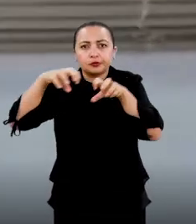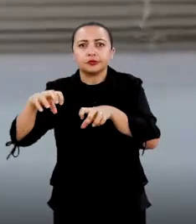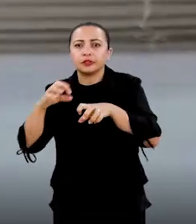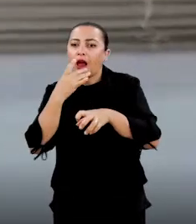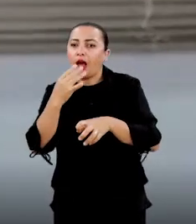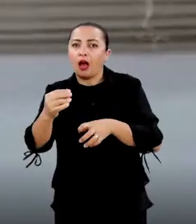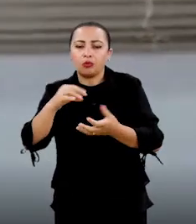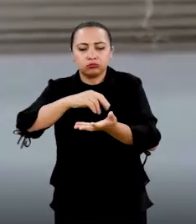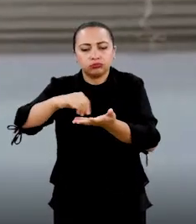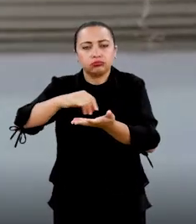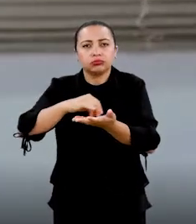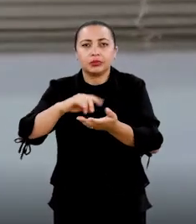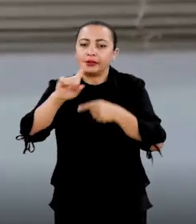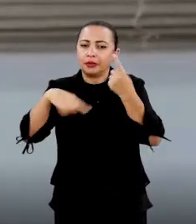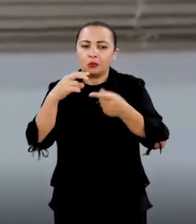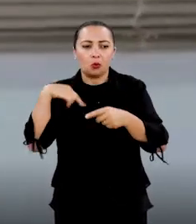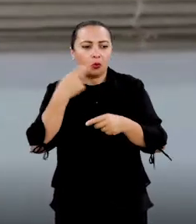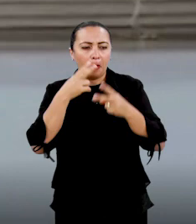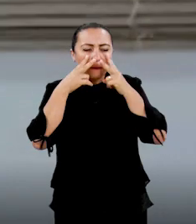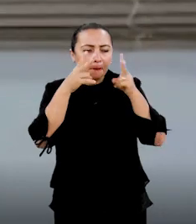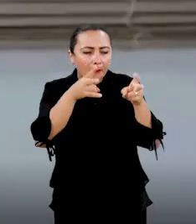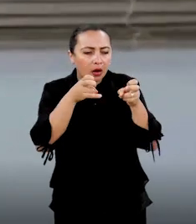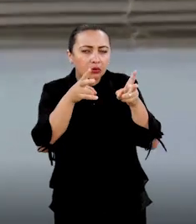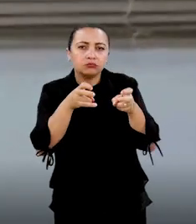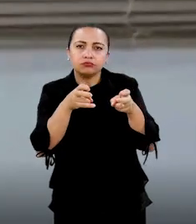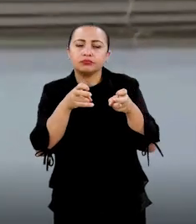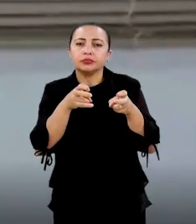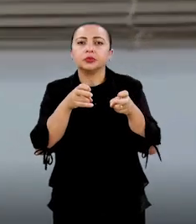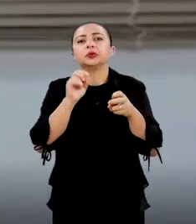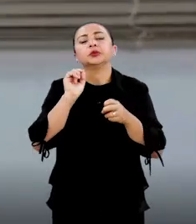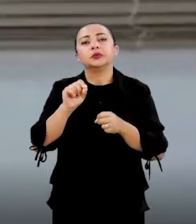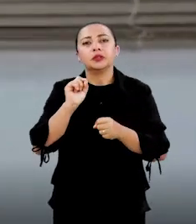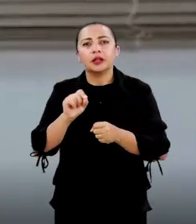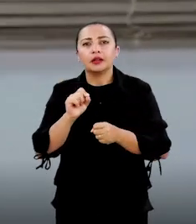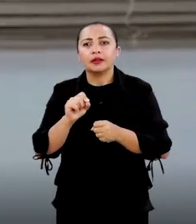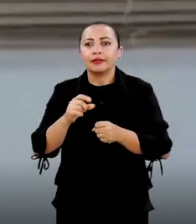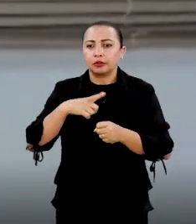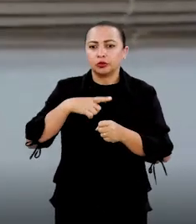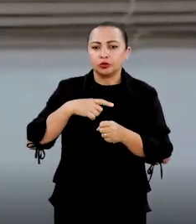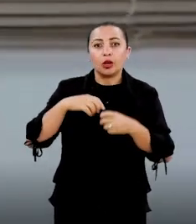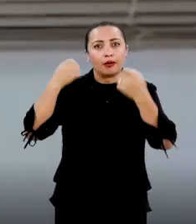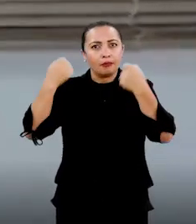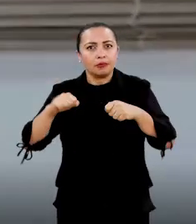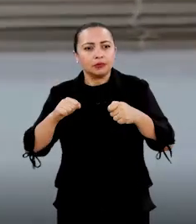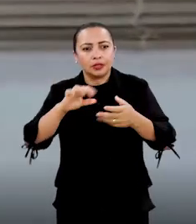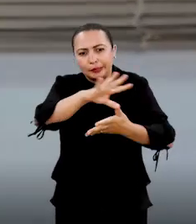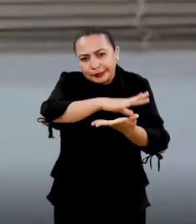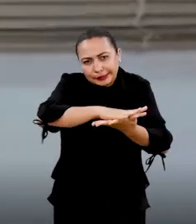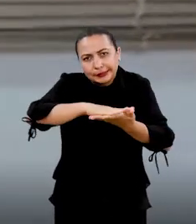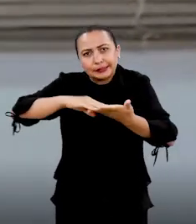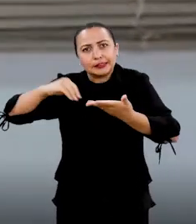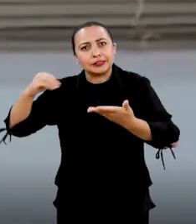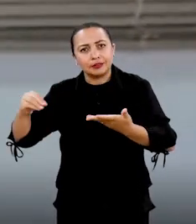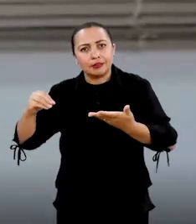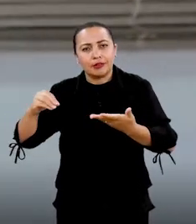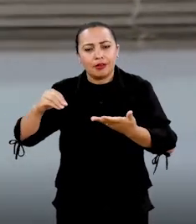Então, a partir daí, a gente percebendo que ele tem essa capacidade de remover,